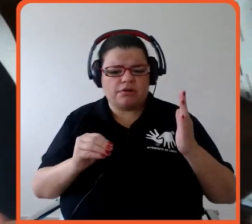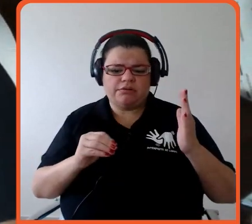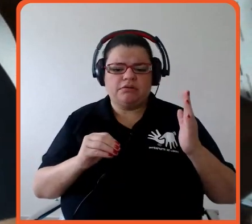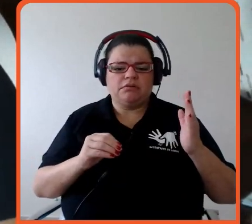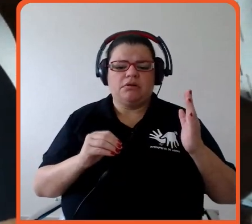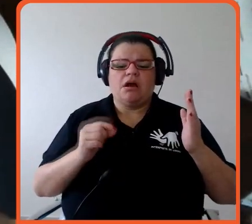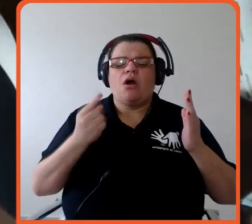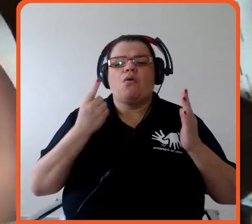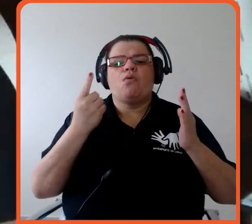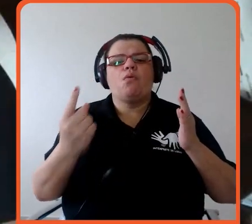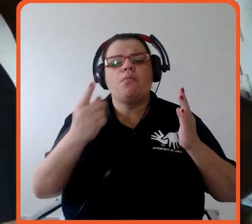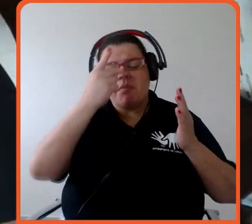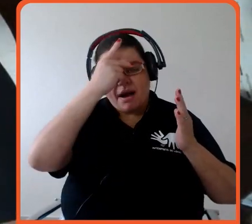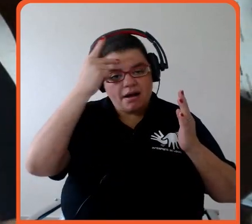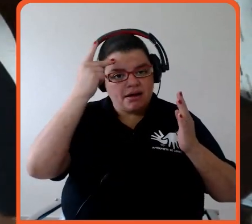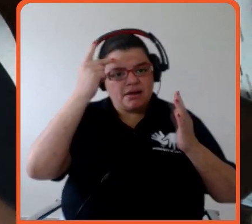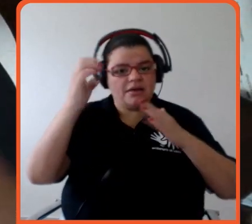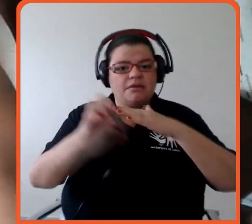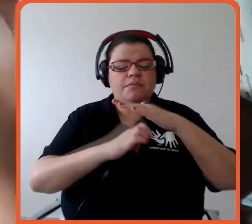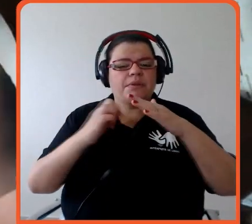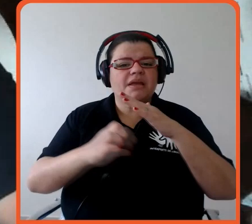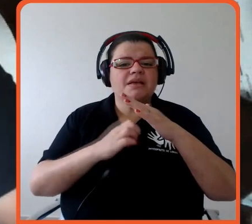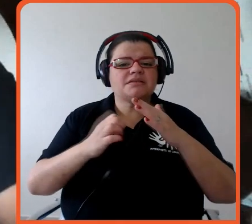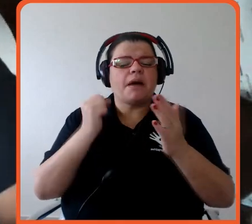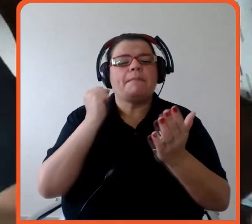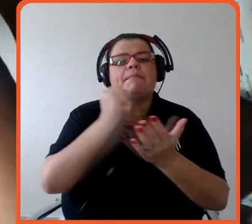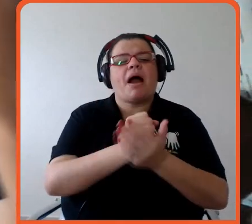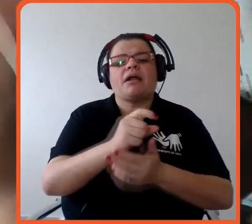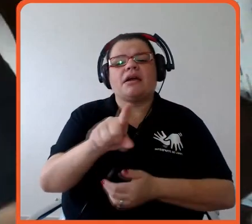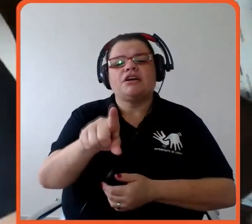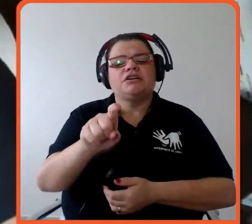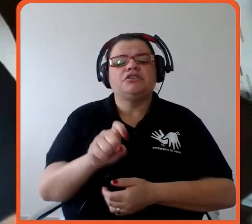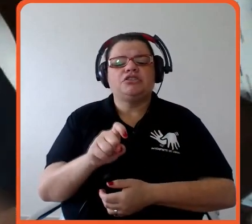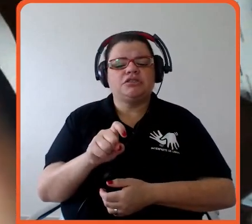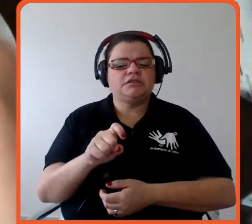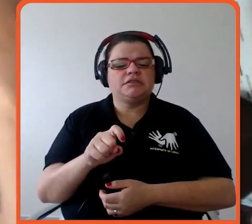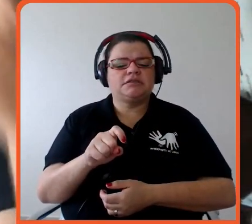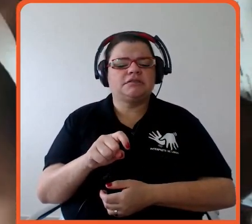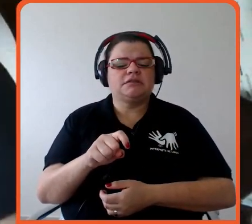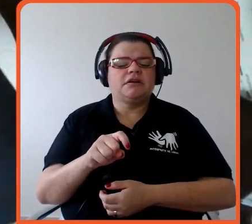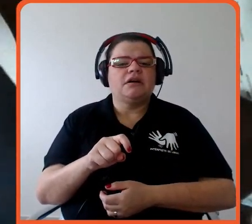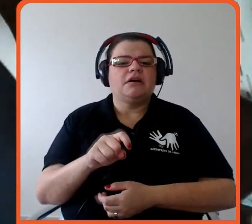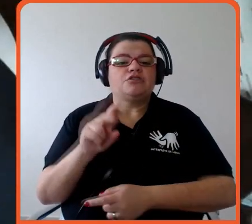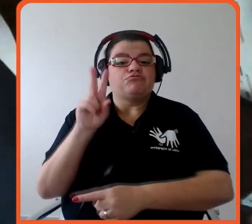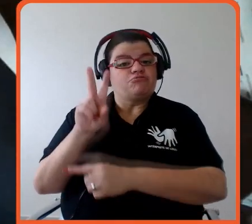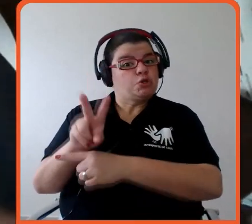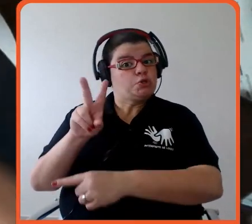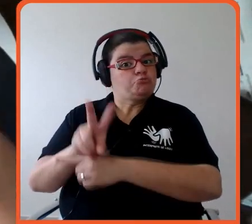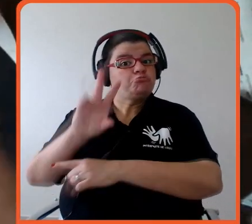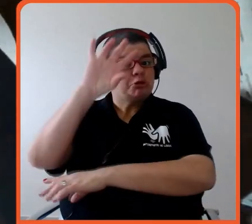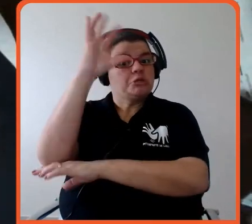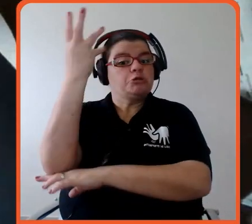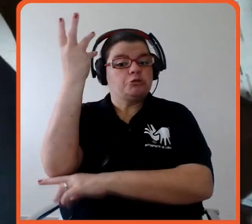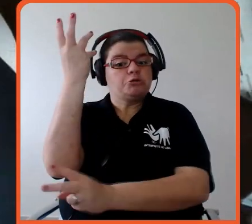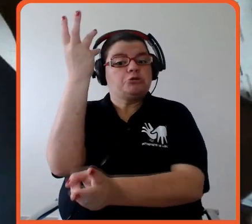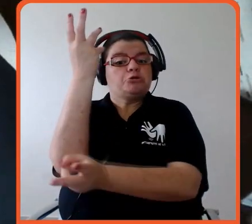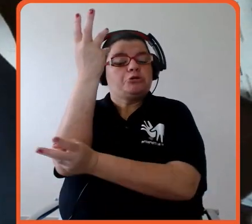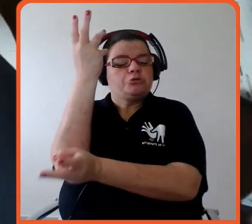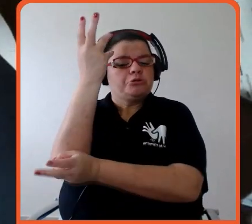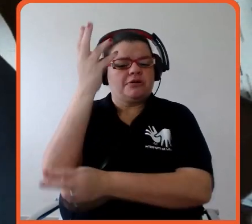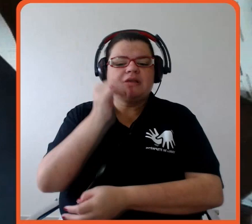sustentável, uma marca X lança uma t-shirt sustentável, uma t-shirt carbono neutro,